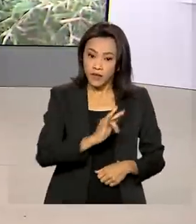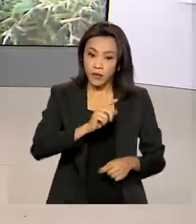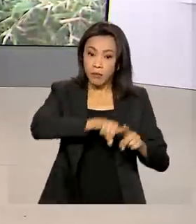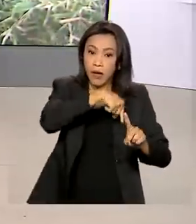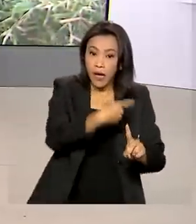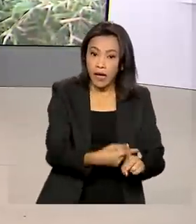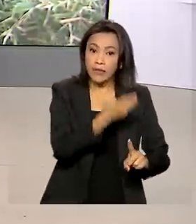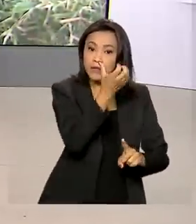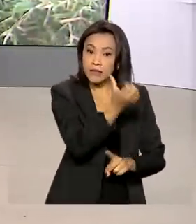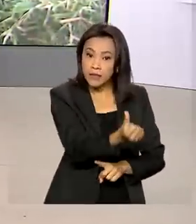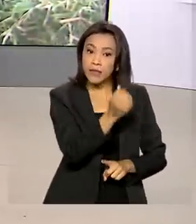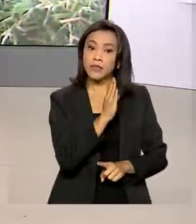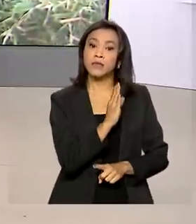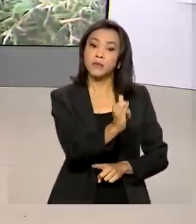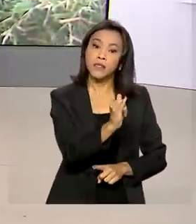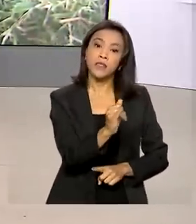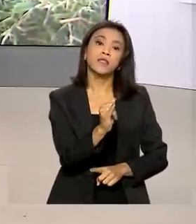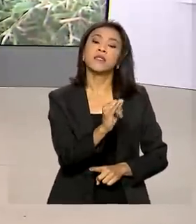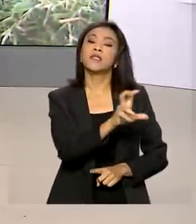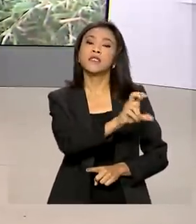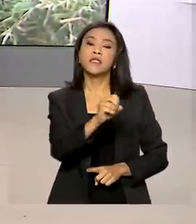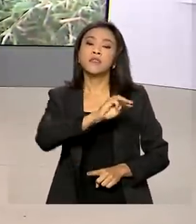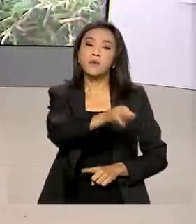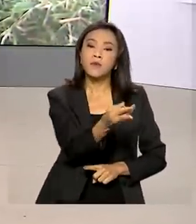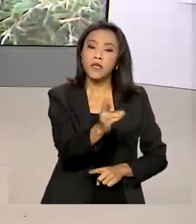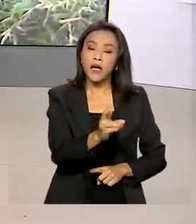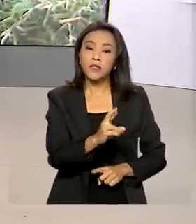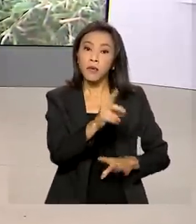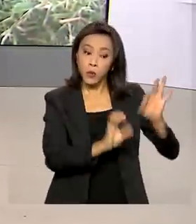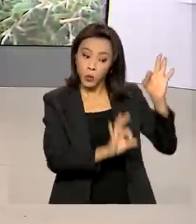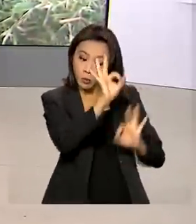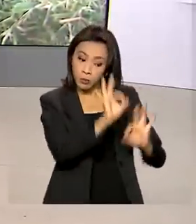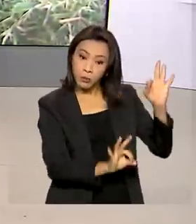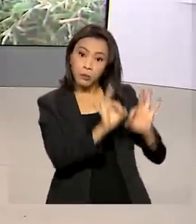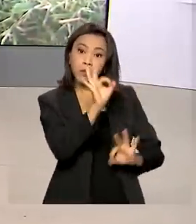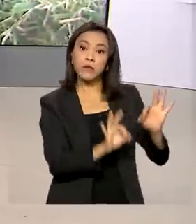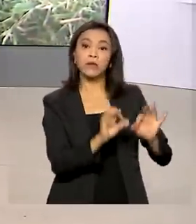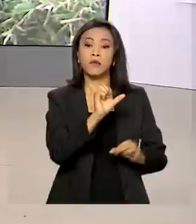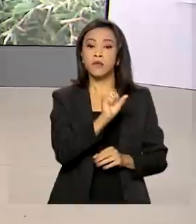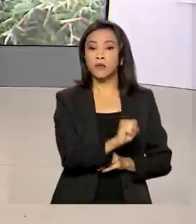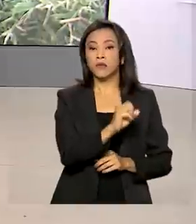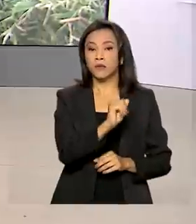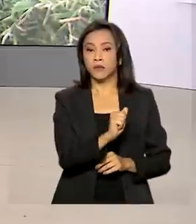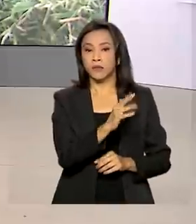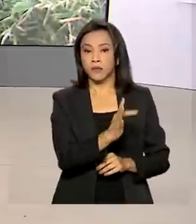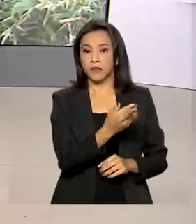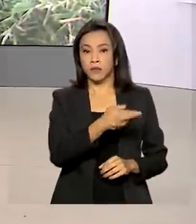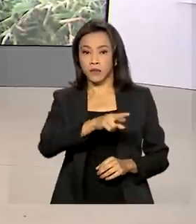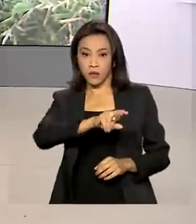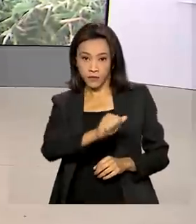bilhões no plano safra para financiar o custeio da agricultura familiar. Não isso, Glauco? Bom dia.